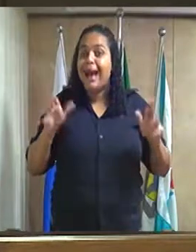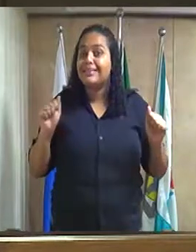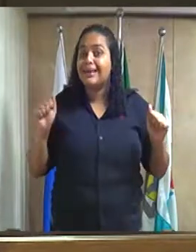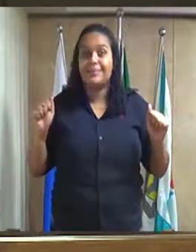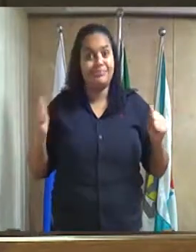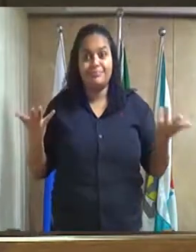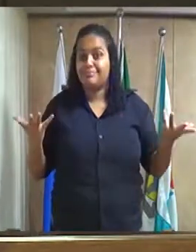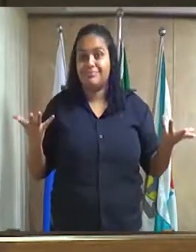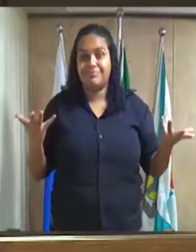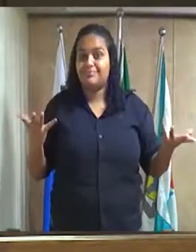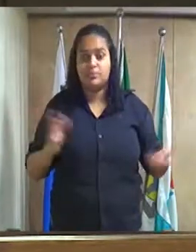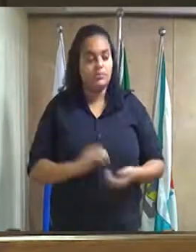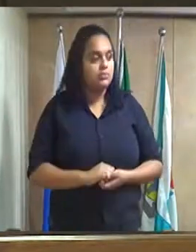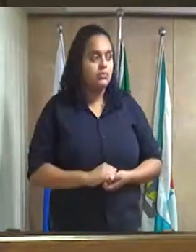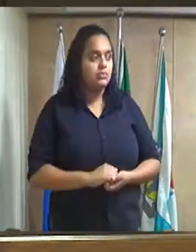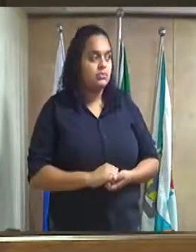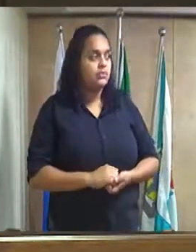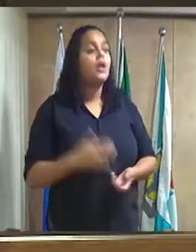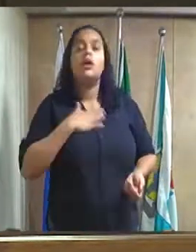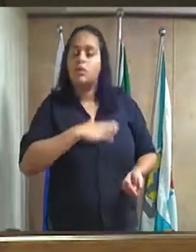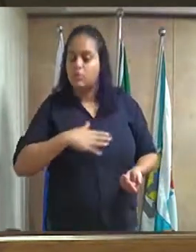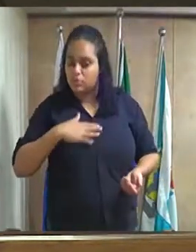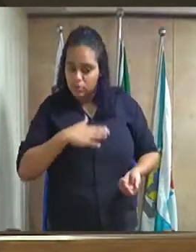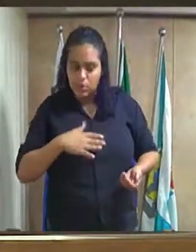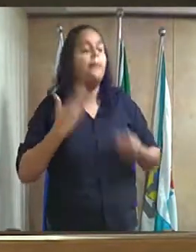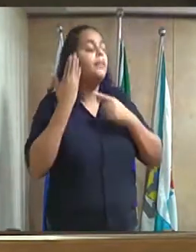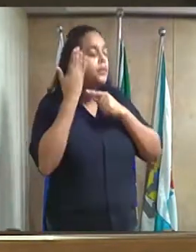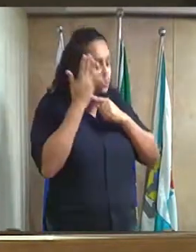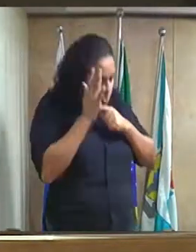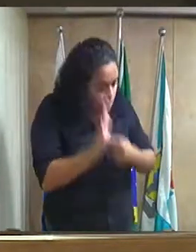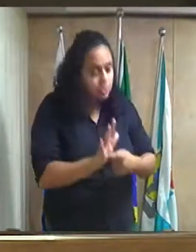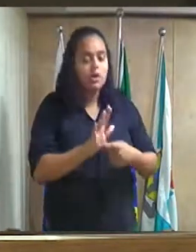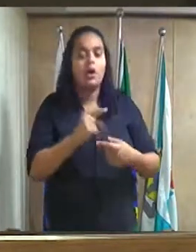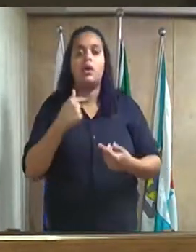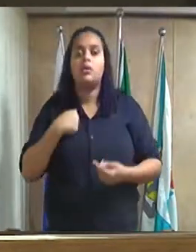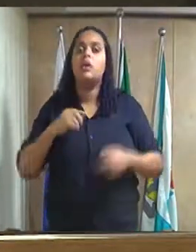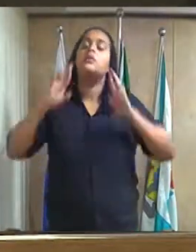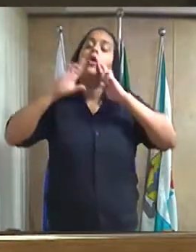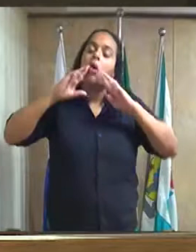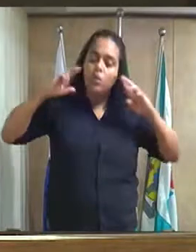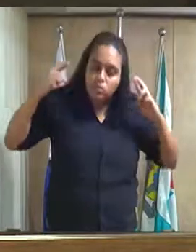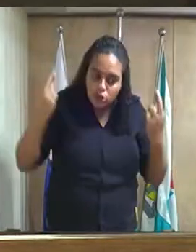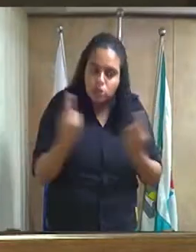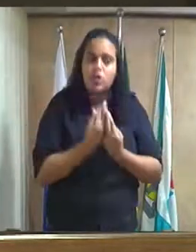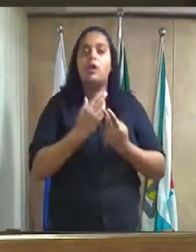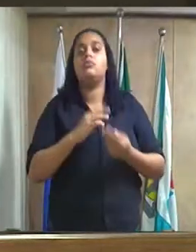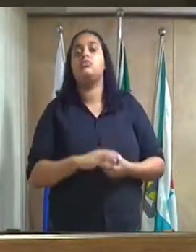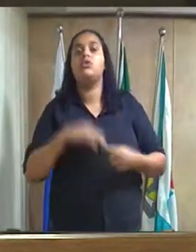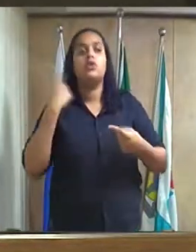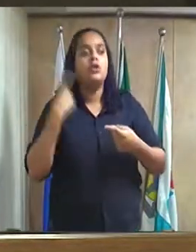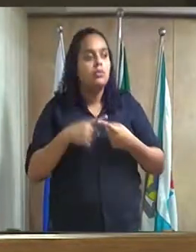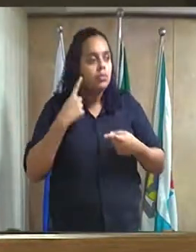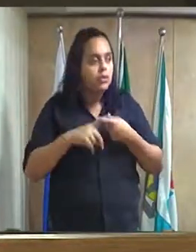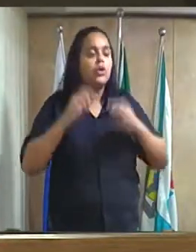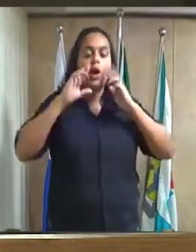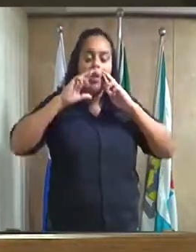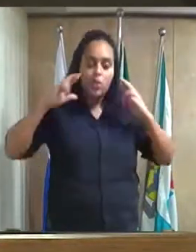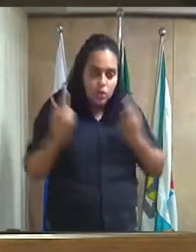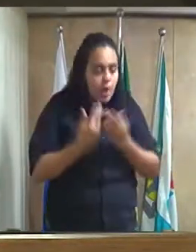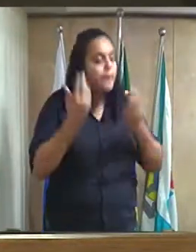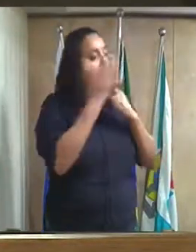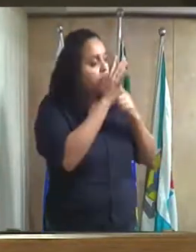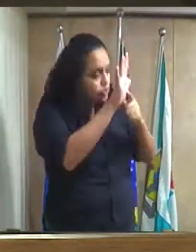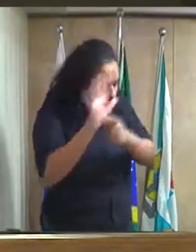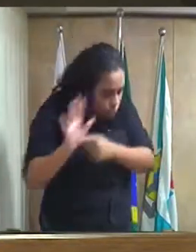eu gostaria de de encaminhar o senhor aqui gostaria de pedir uma reunião não precisa nem pode ser uma reunião fechada com os vereadores